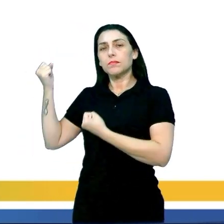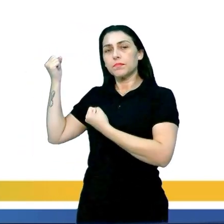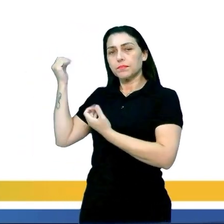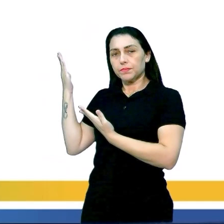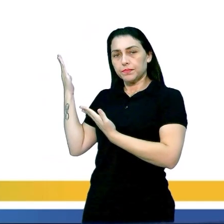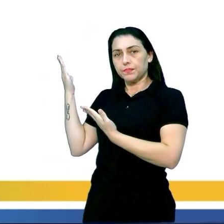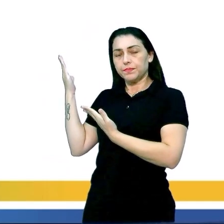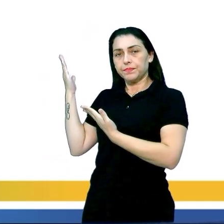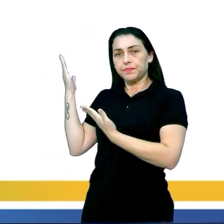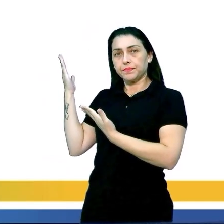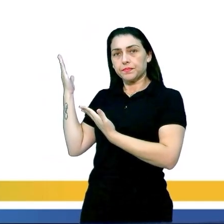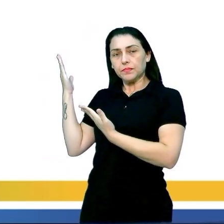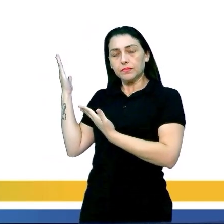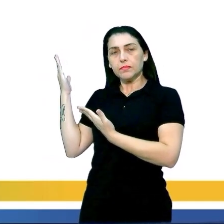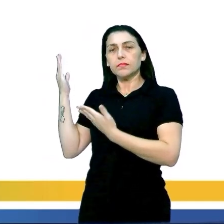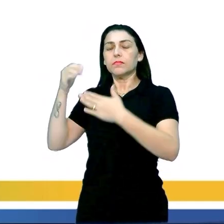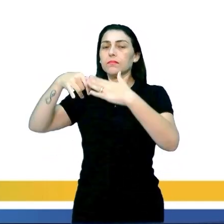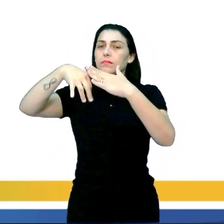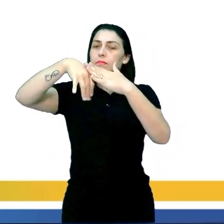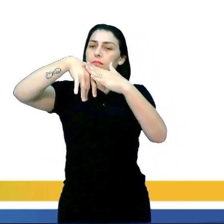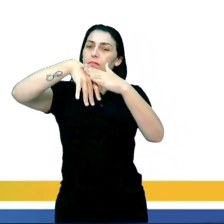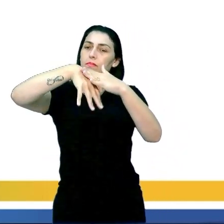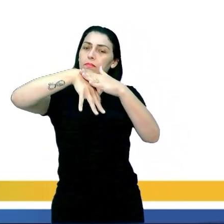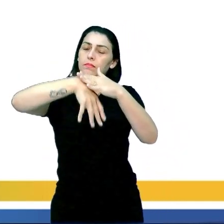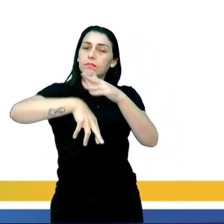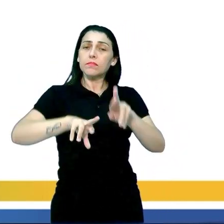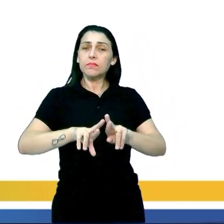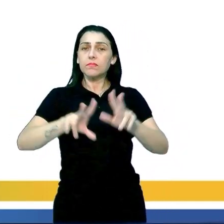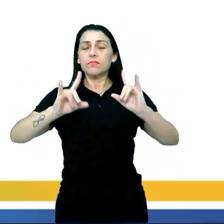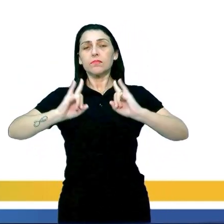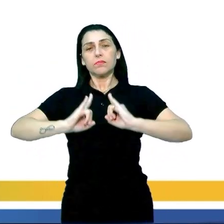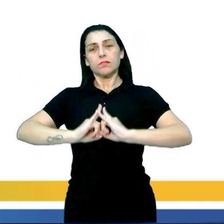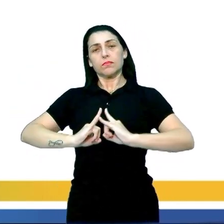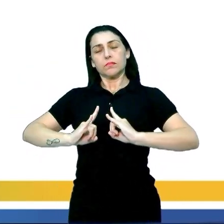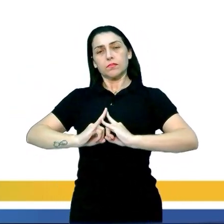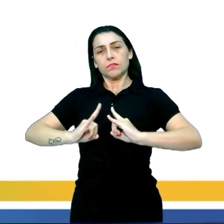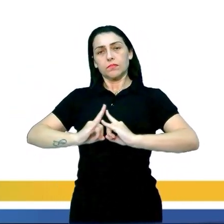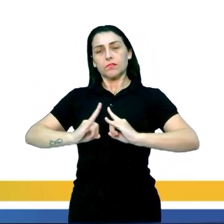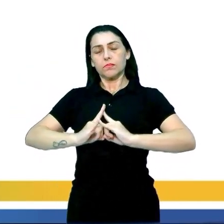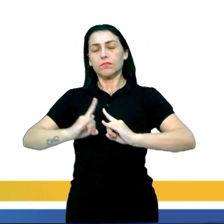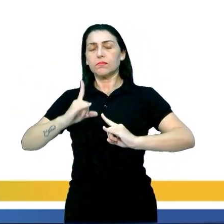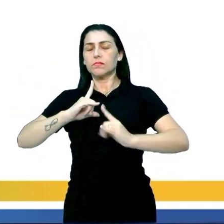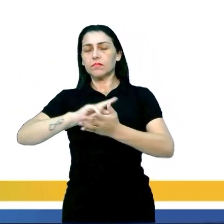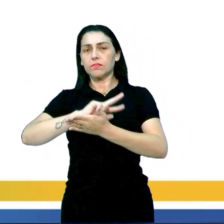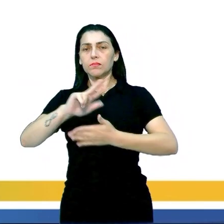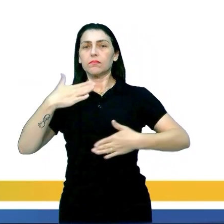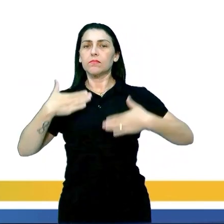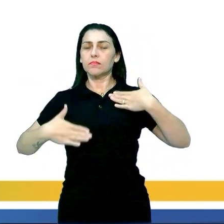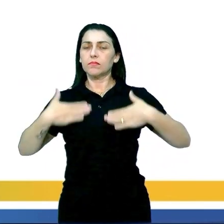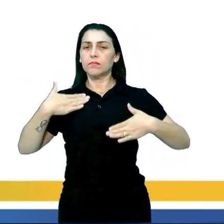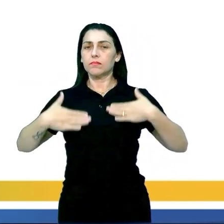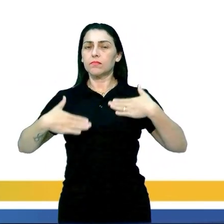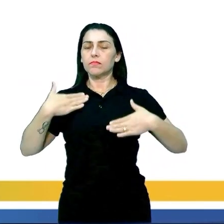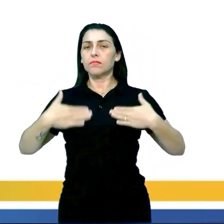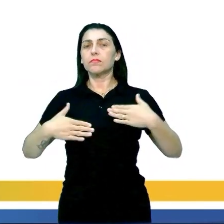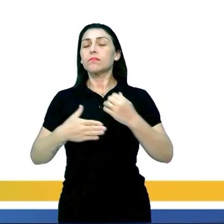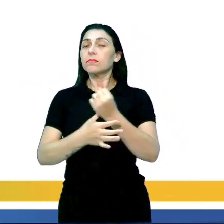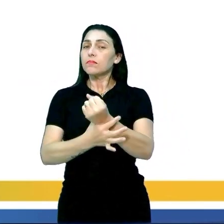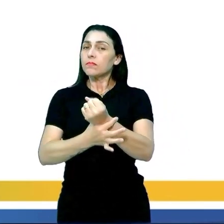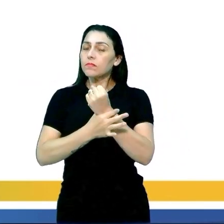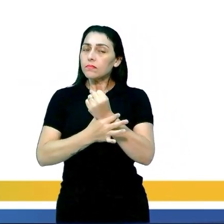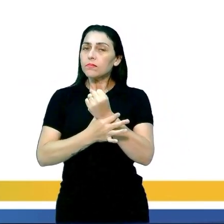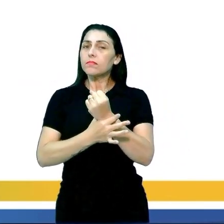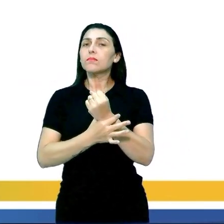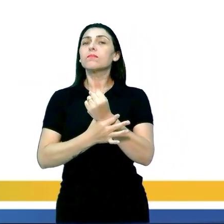tá? Que vai secretar diferentes hormônios que atuam em várias partes do organismo, garantindo assim,